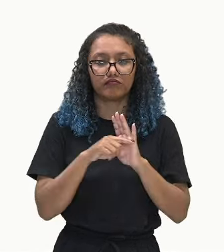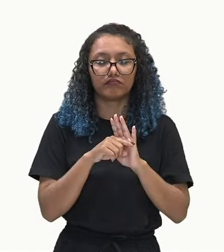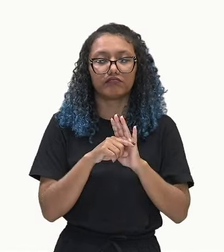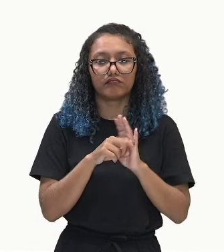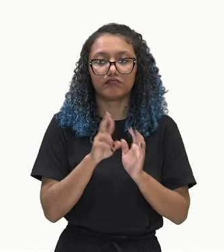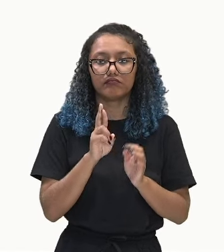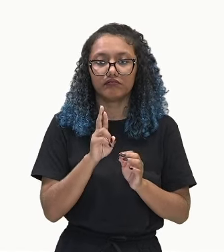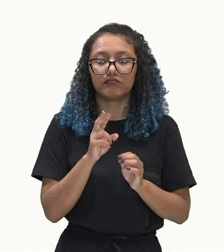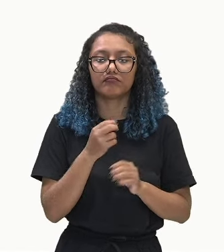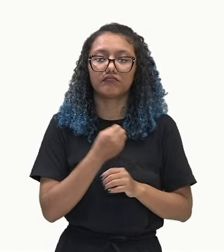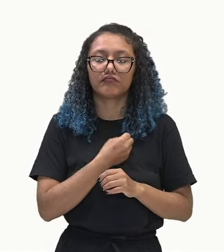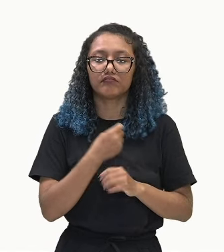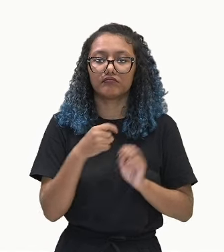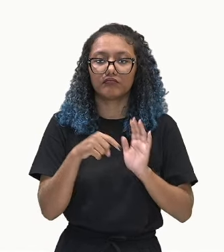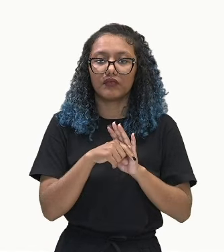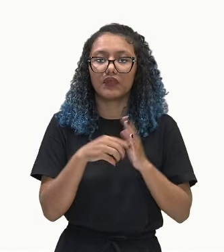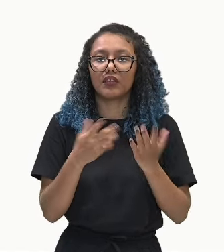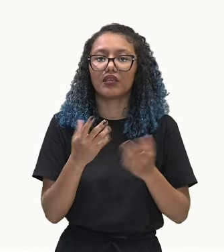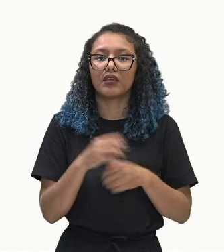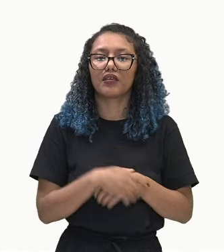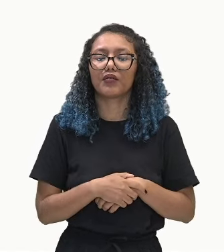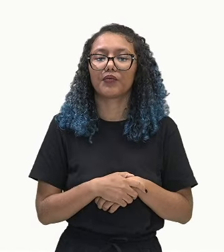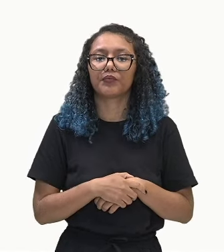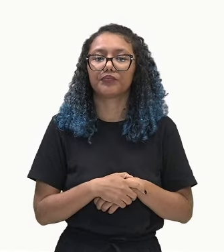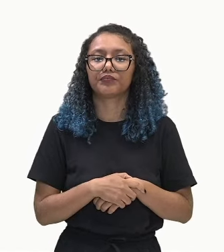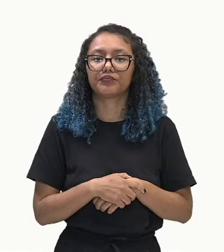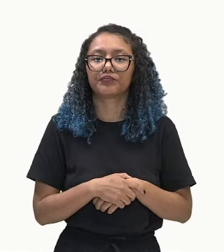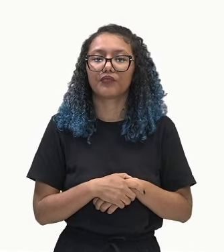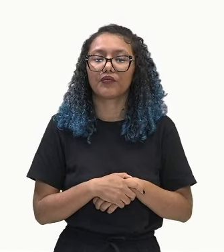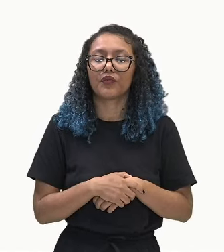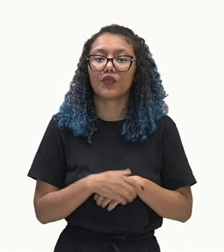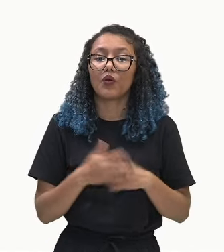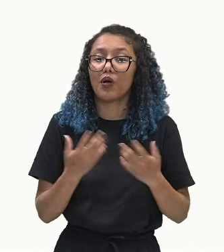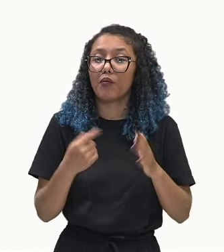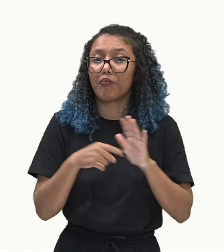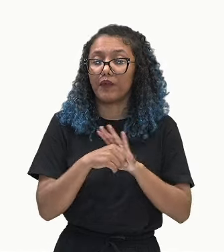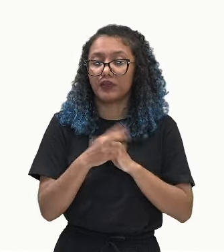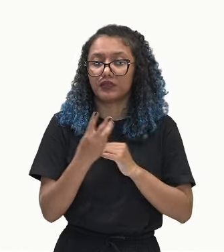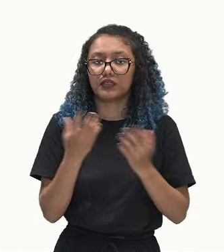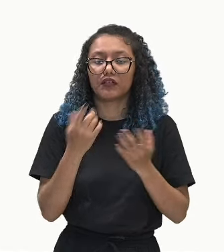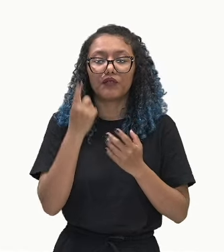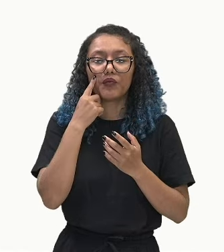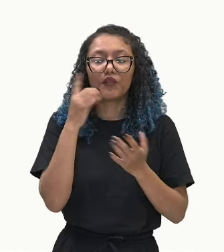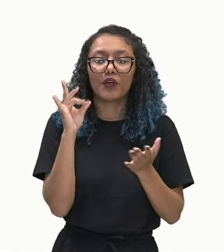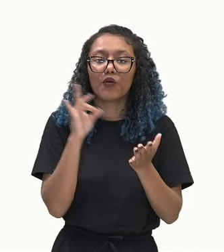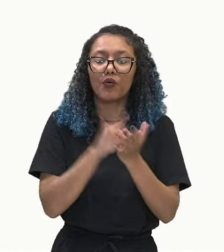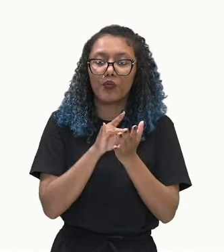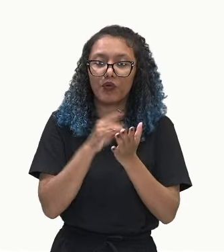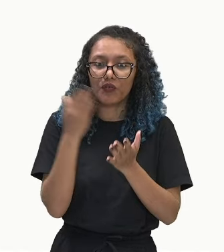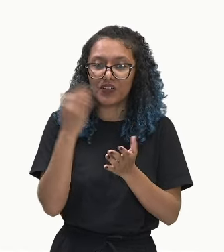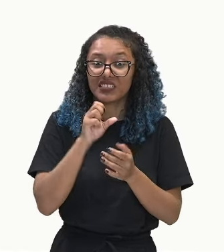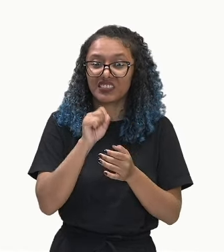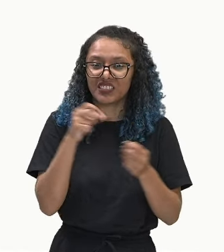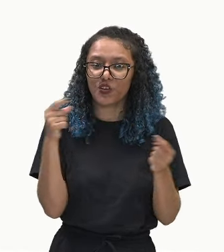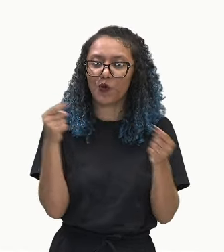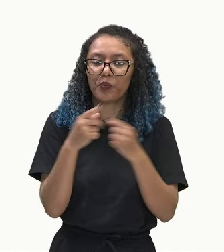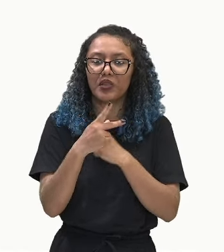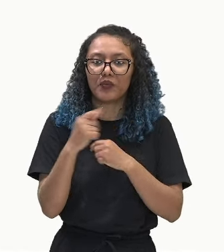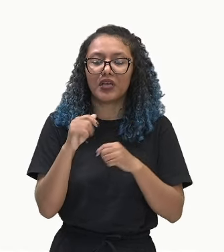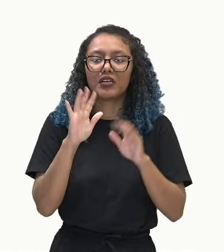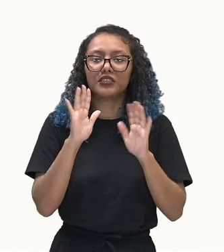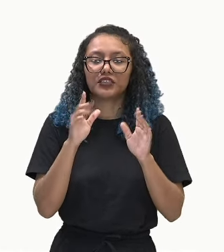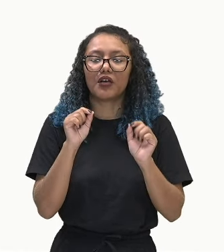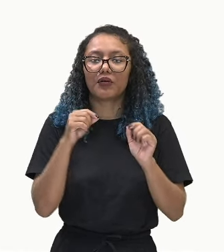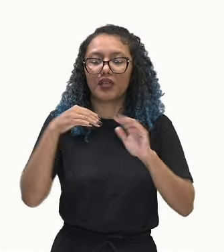E qual é o valor dessa razão? Menos 3. Vamos conferir se realmente é uma PA. Já vimos que ela é